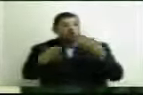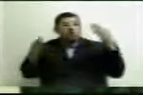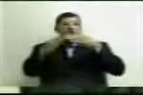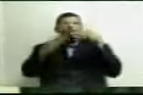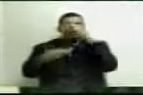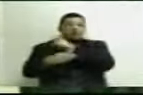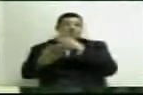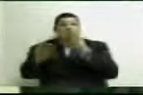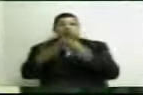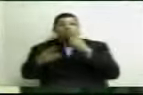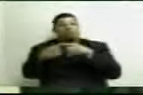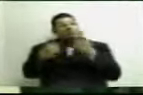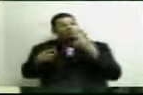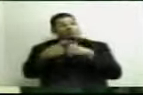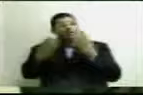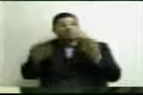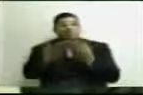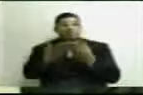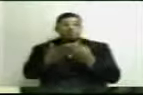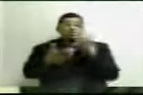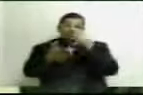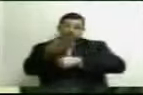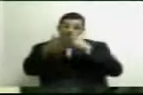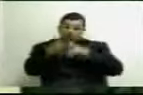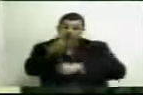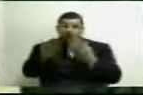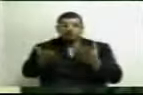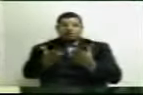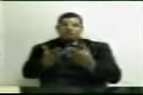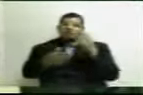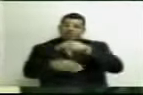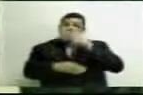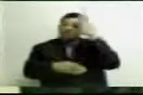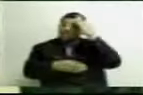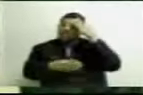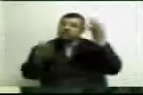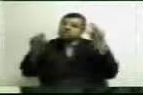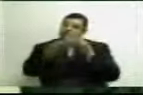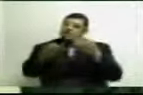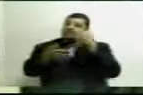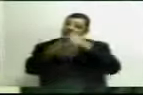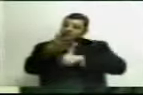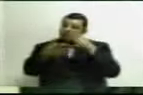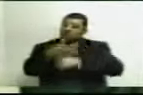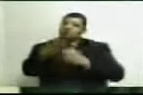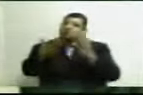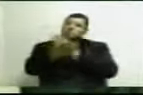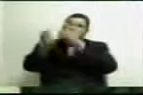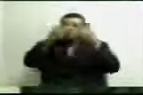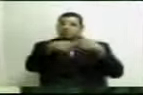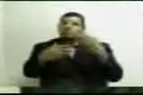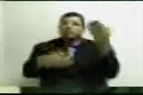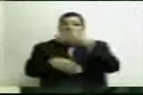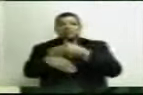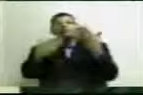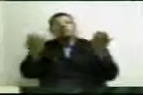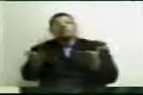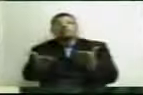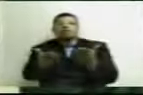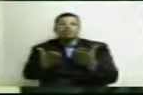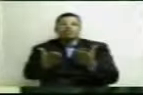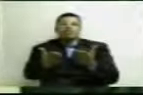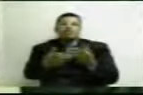direção deste assunto. Nós hoje somos cobrados, e vossa excelência certamente é cobrada em alguns lugares que passe aí.